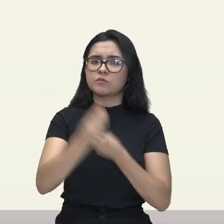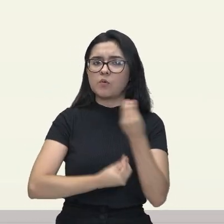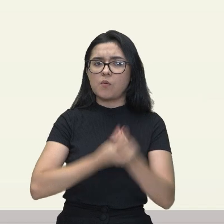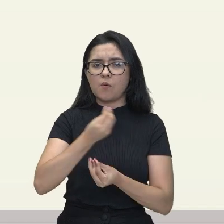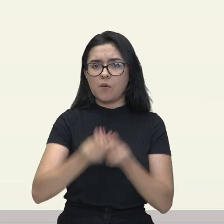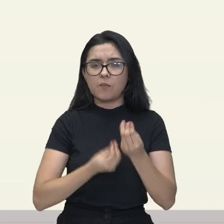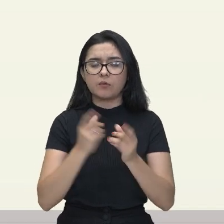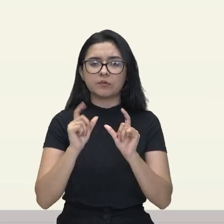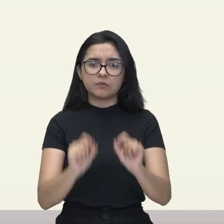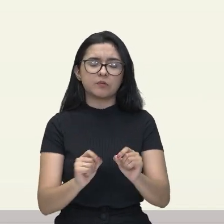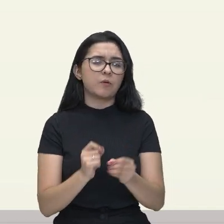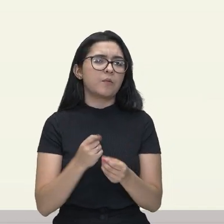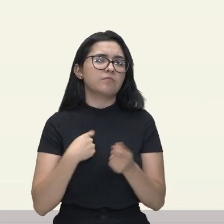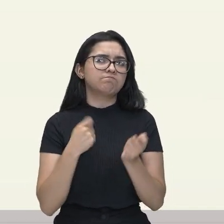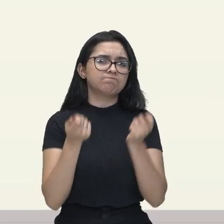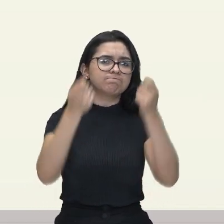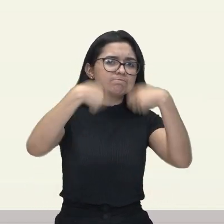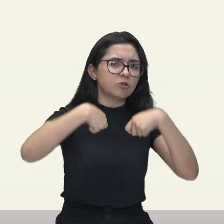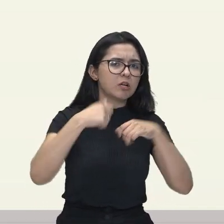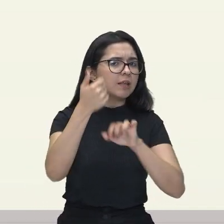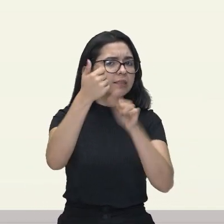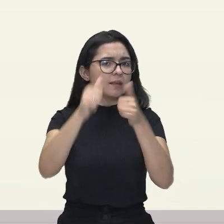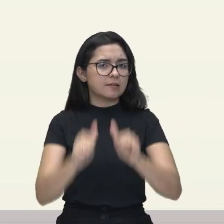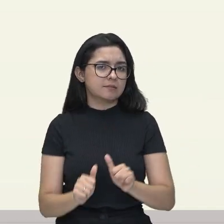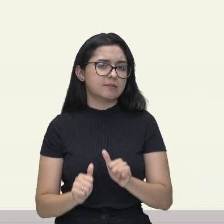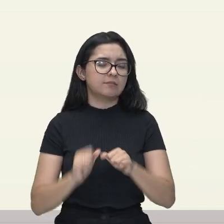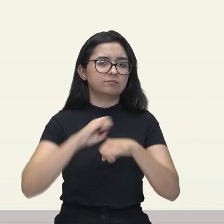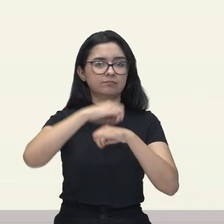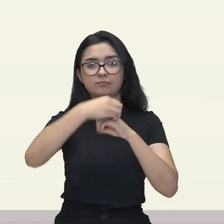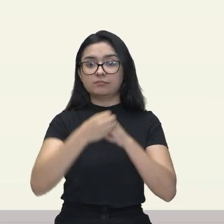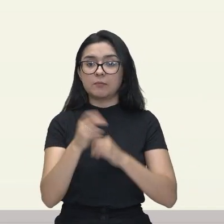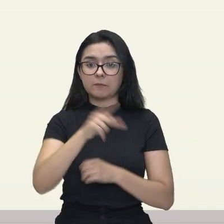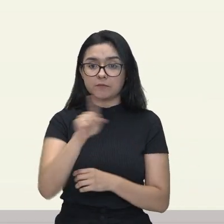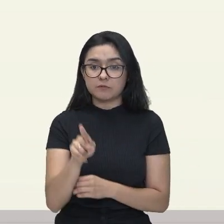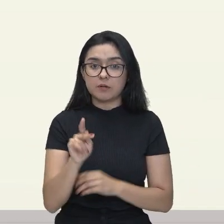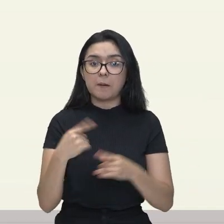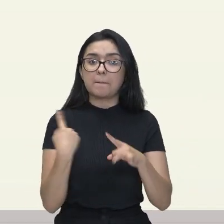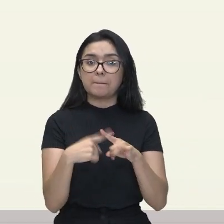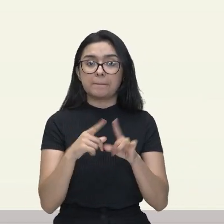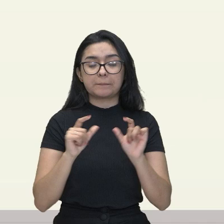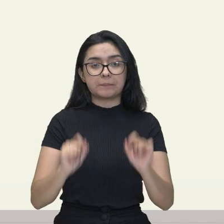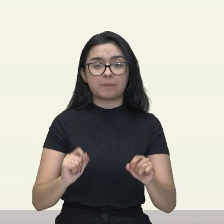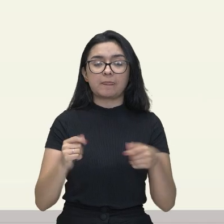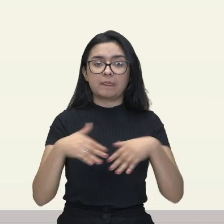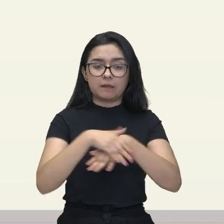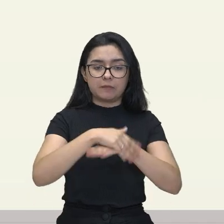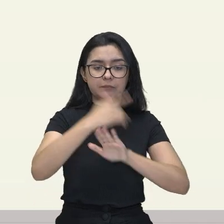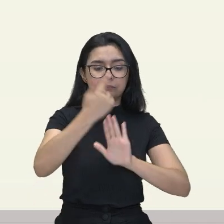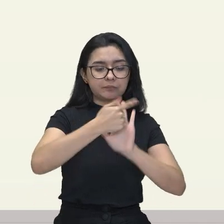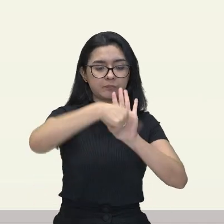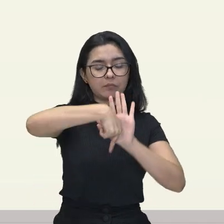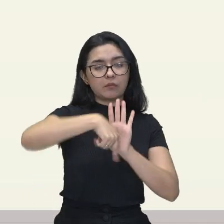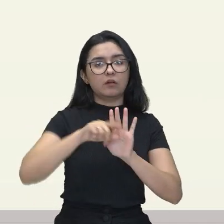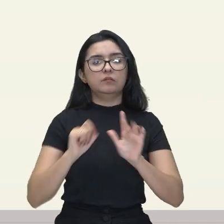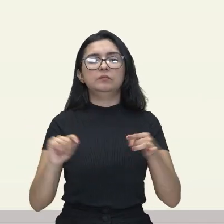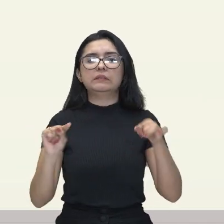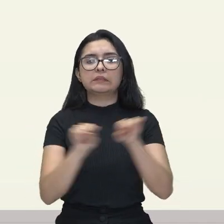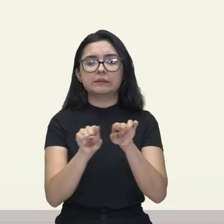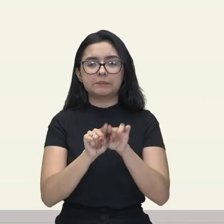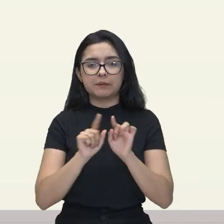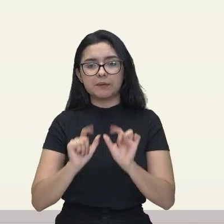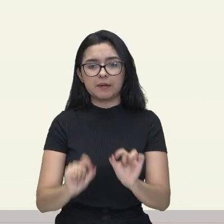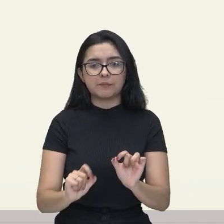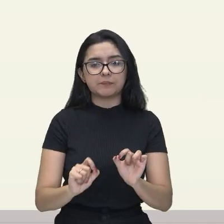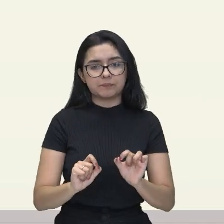analisar, professora? A isomeria geométrica, ela também, ela